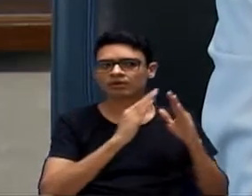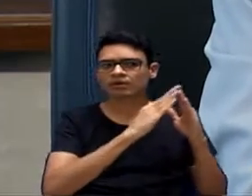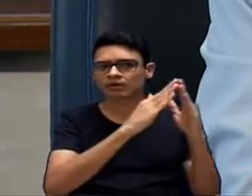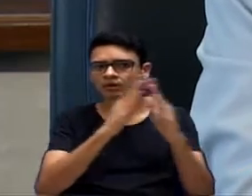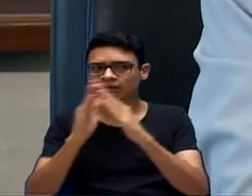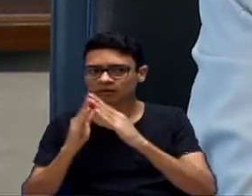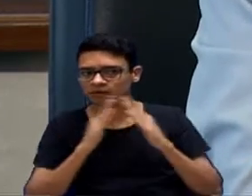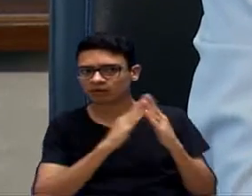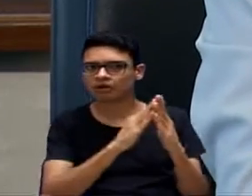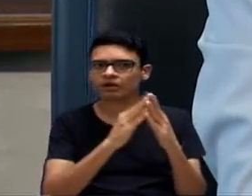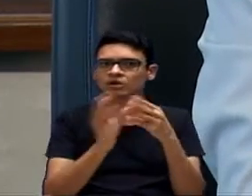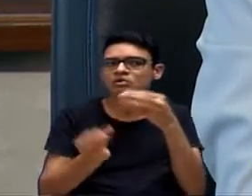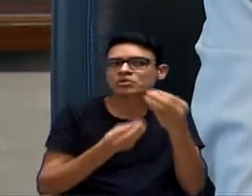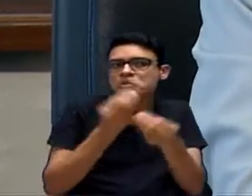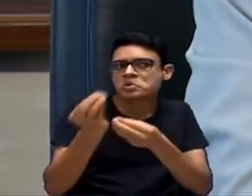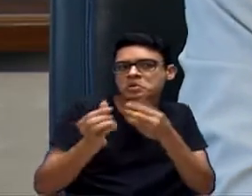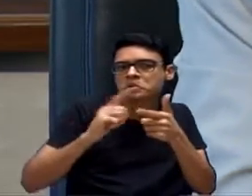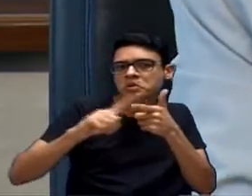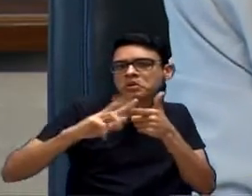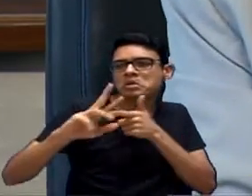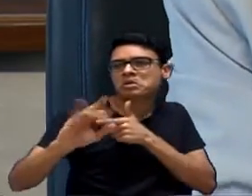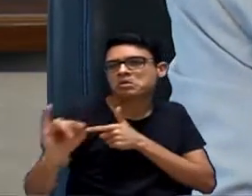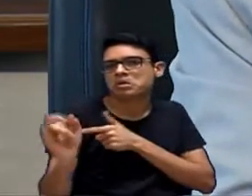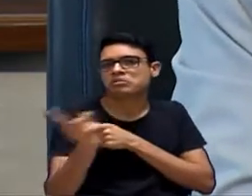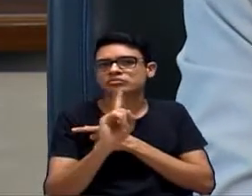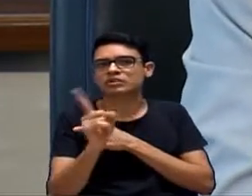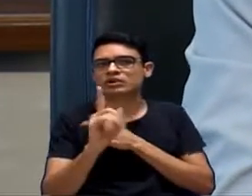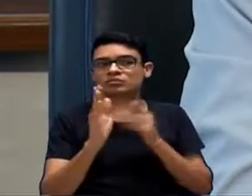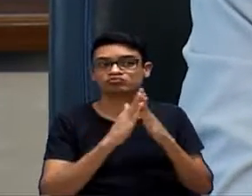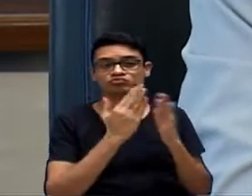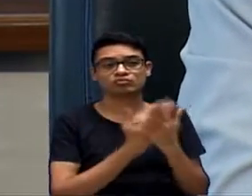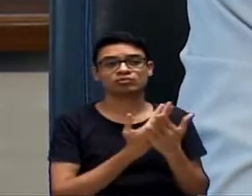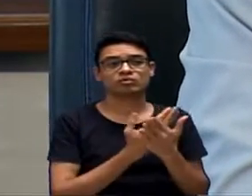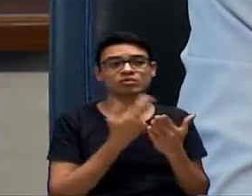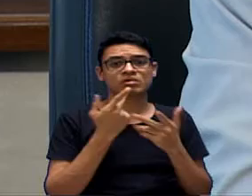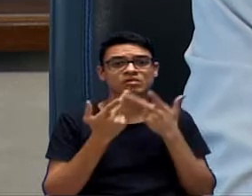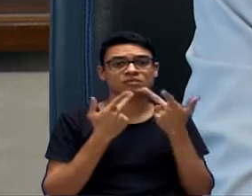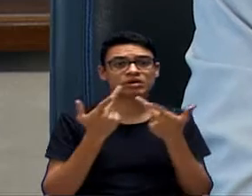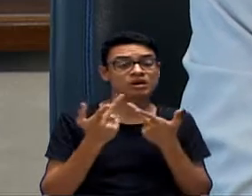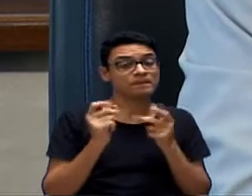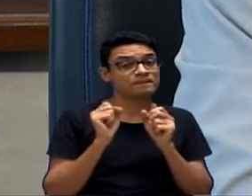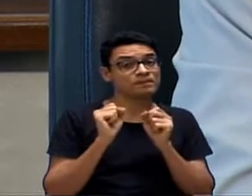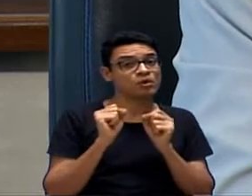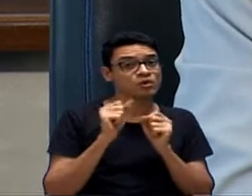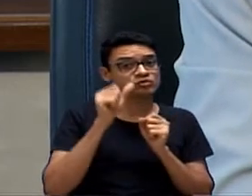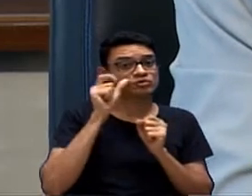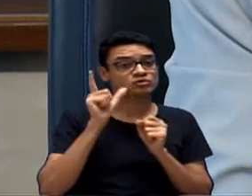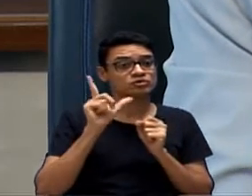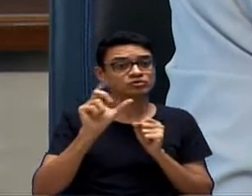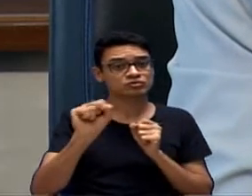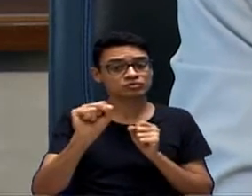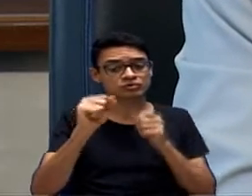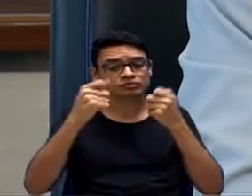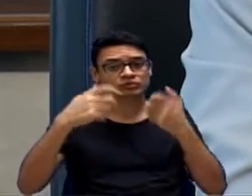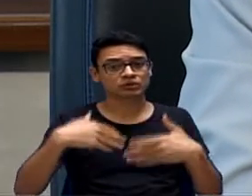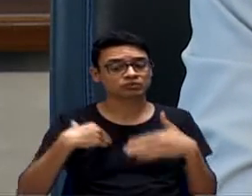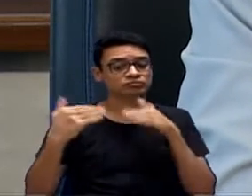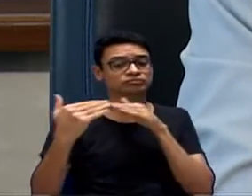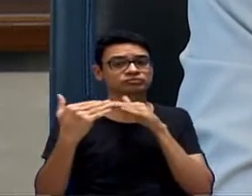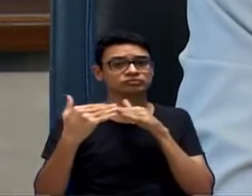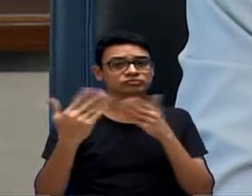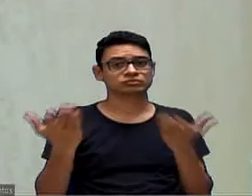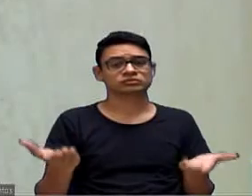vizinhança. A gente fala aqui em escola, mas pode ser outras coisas, como disse o vereador Luiz Santos. Vereadora Iara,